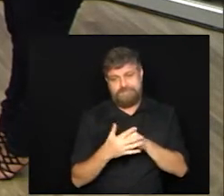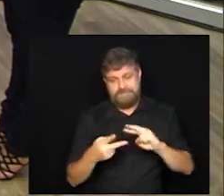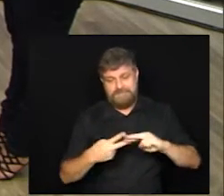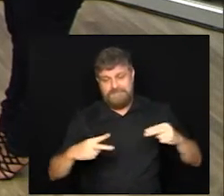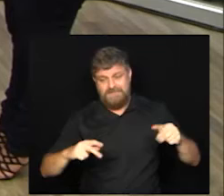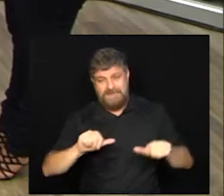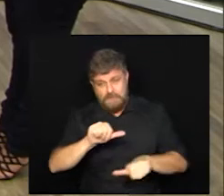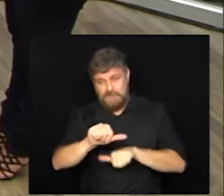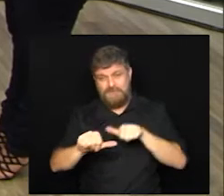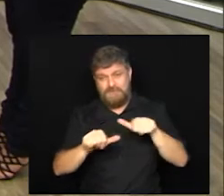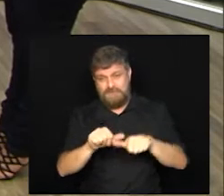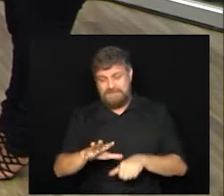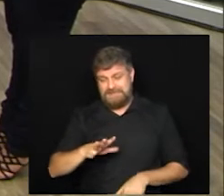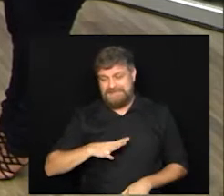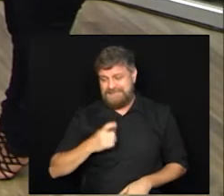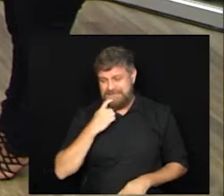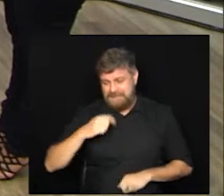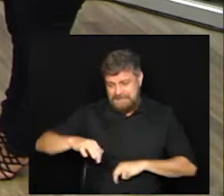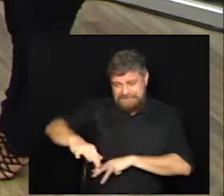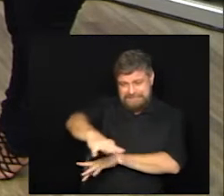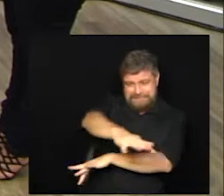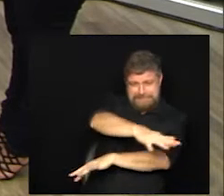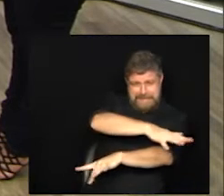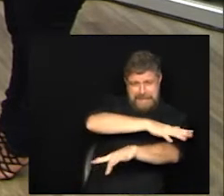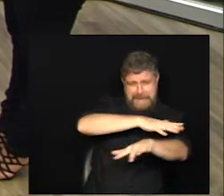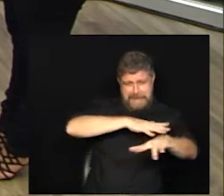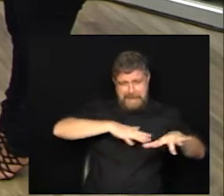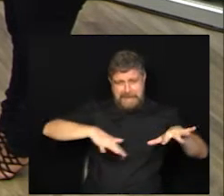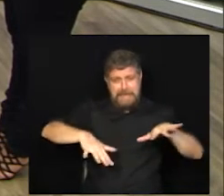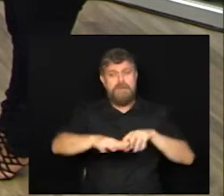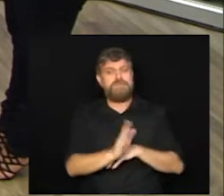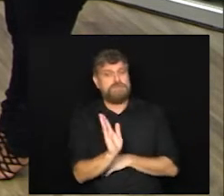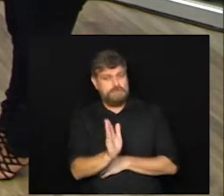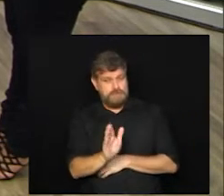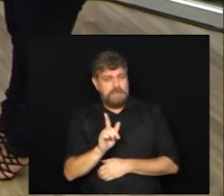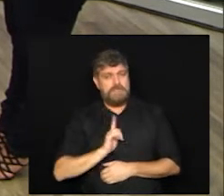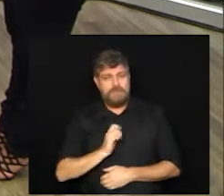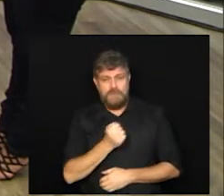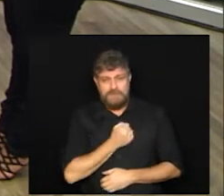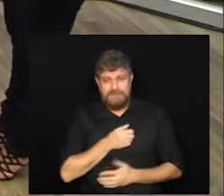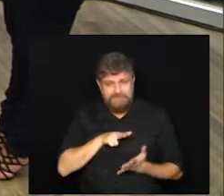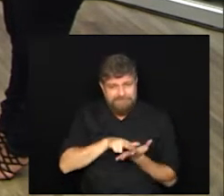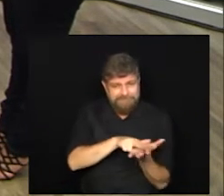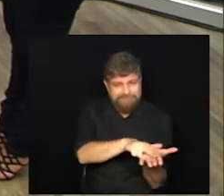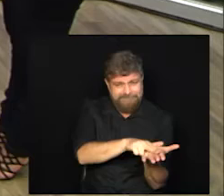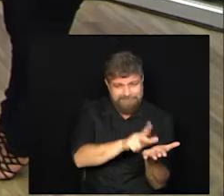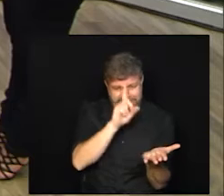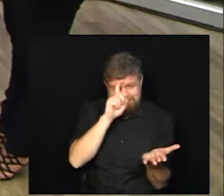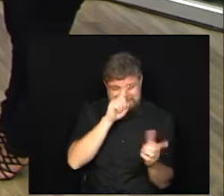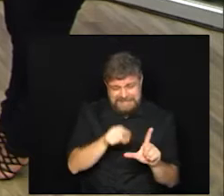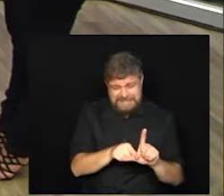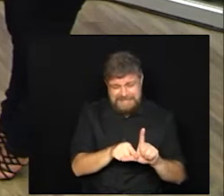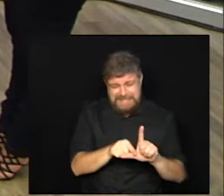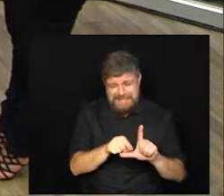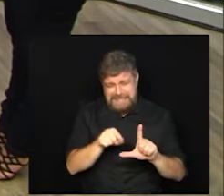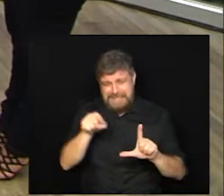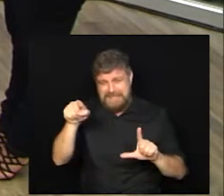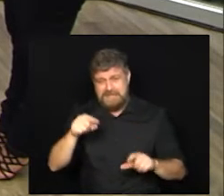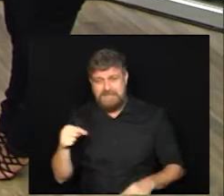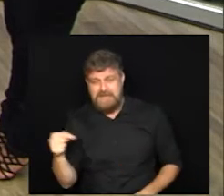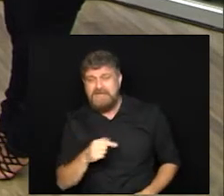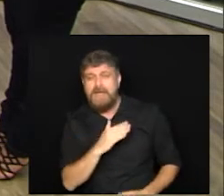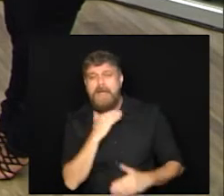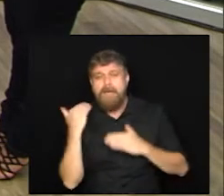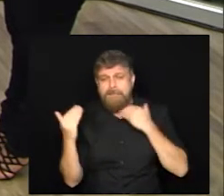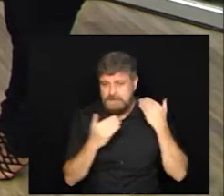já circula pela cidade de Campinas, já que o número de internações aumentou e o número de